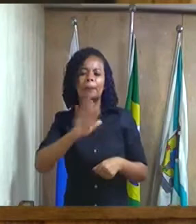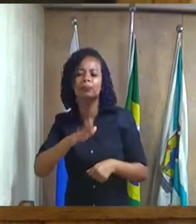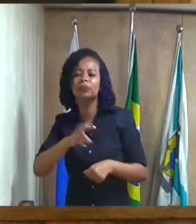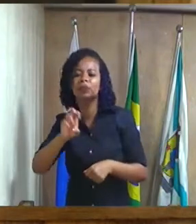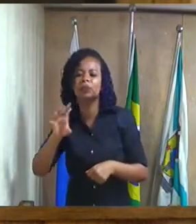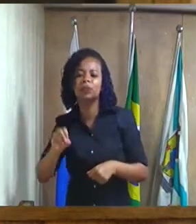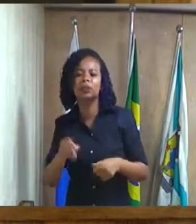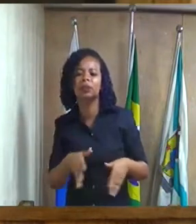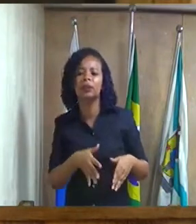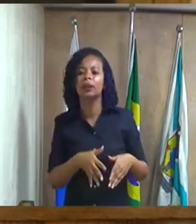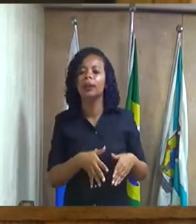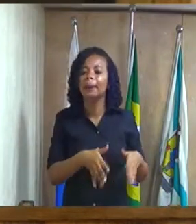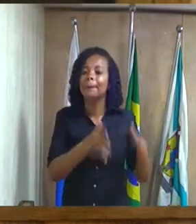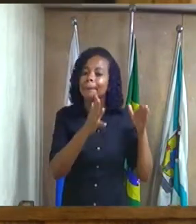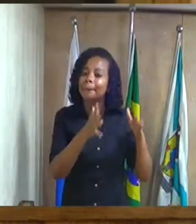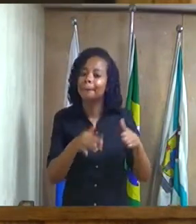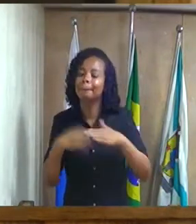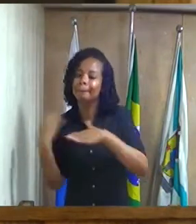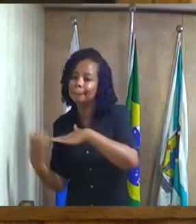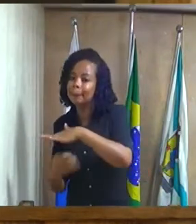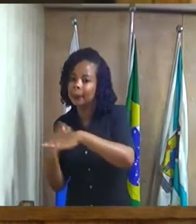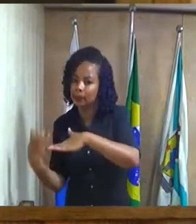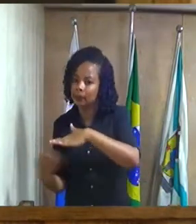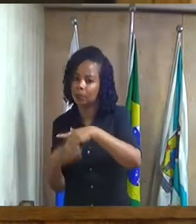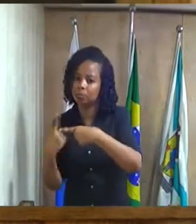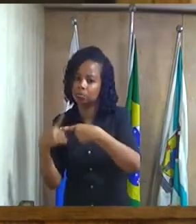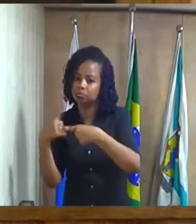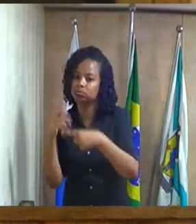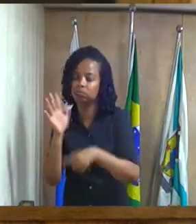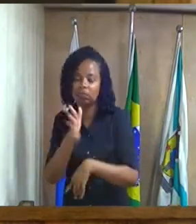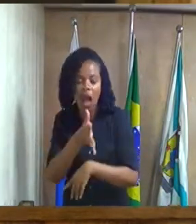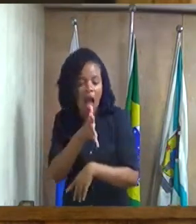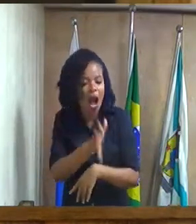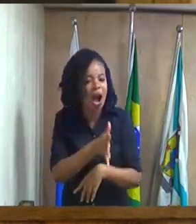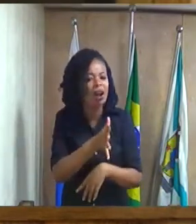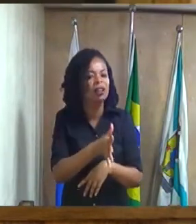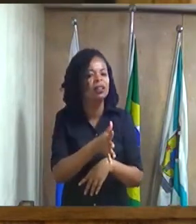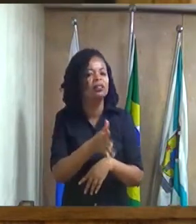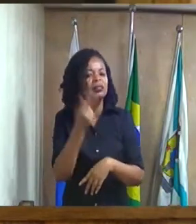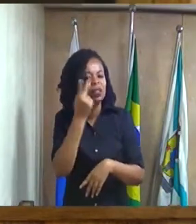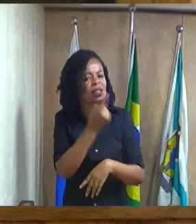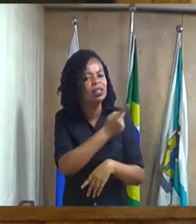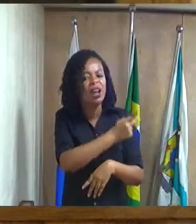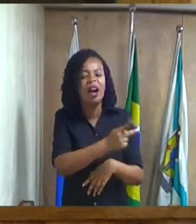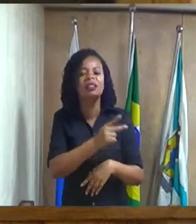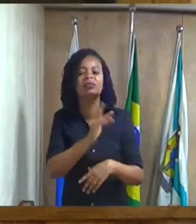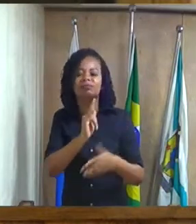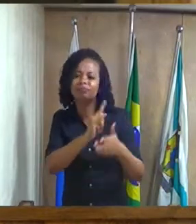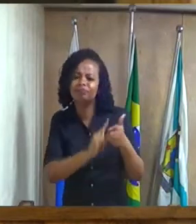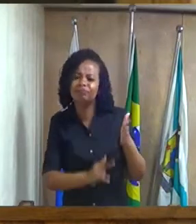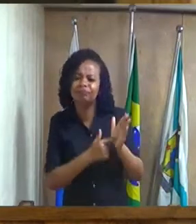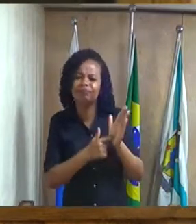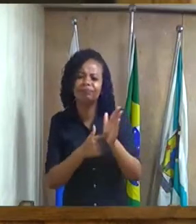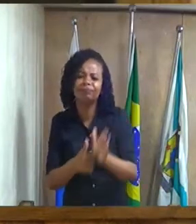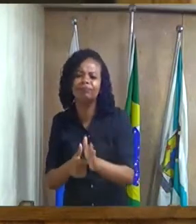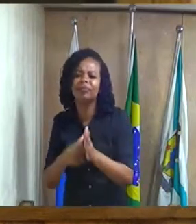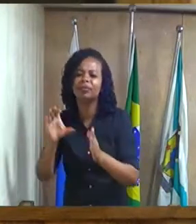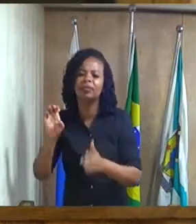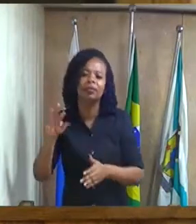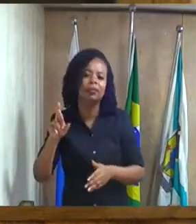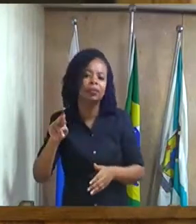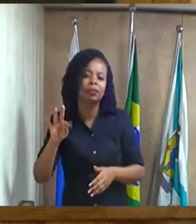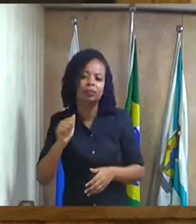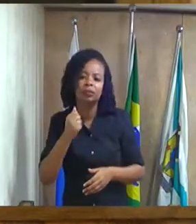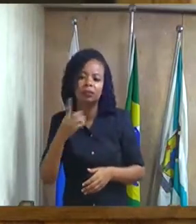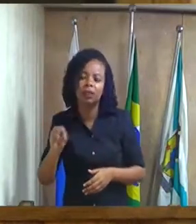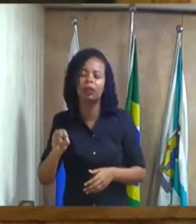porque foi foi foi ali através da secretaria dado algumas certidões que o Ministério Público está